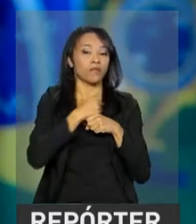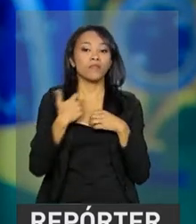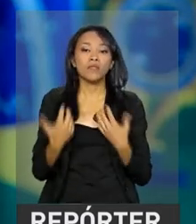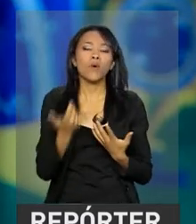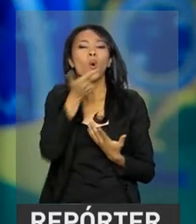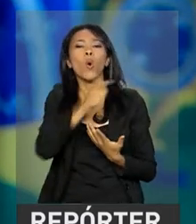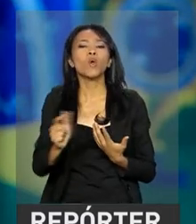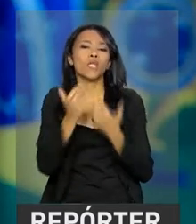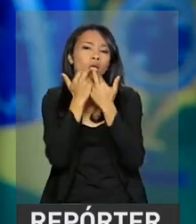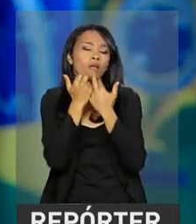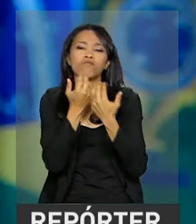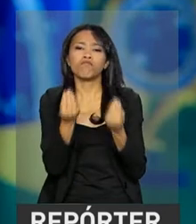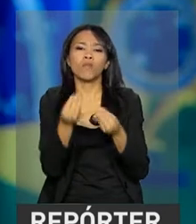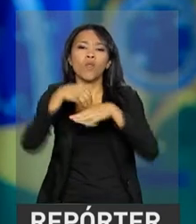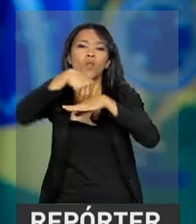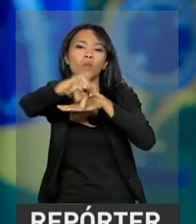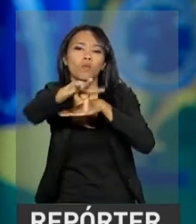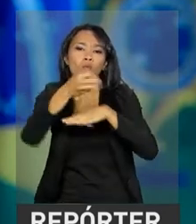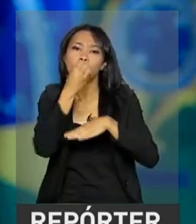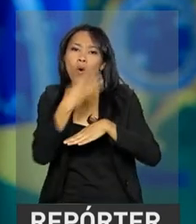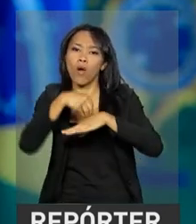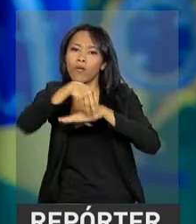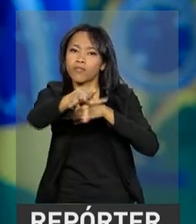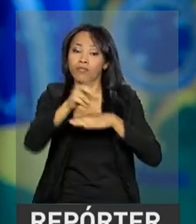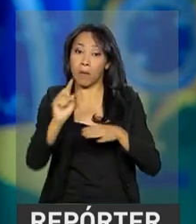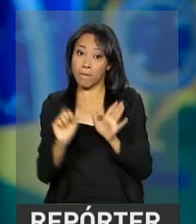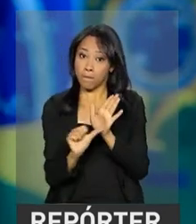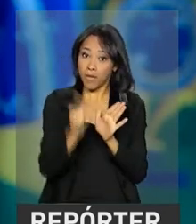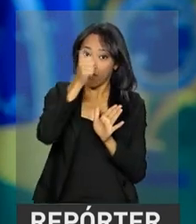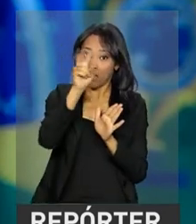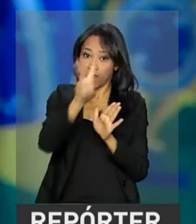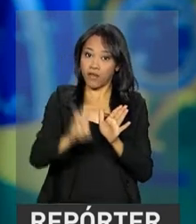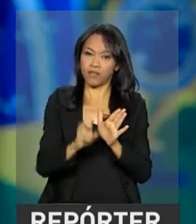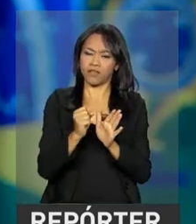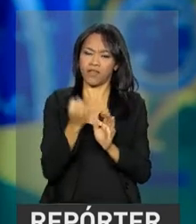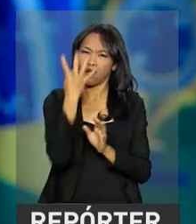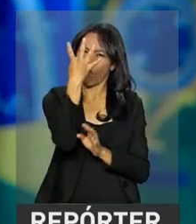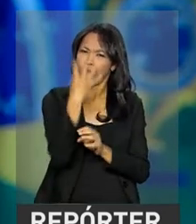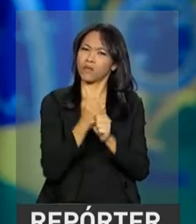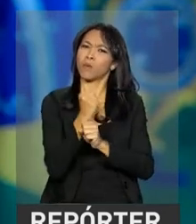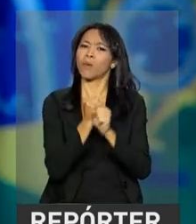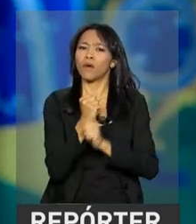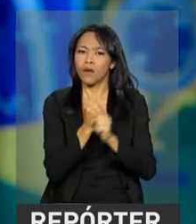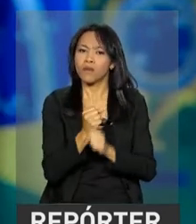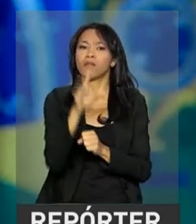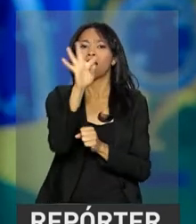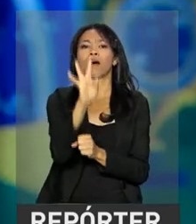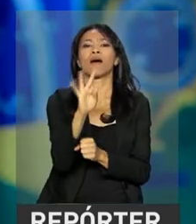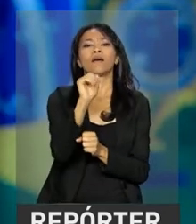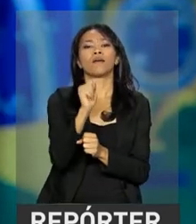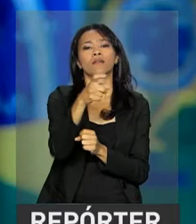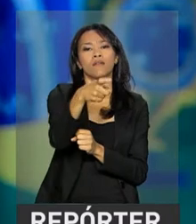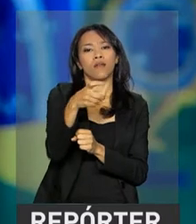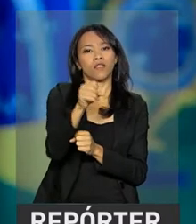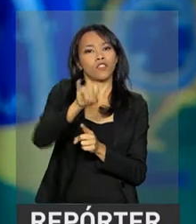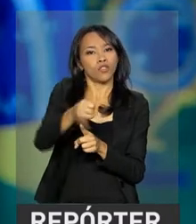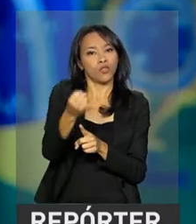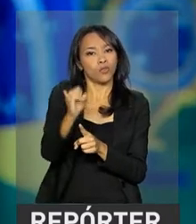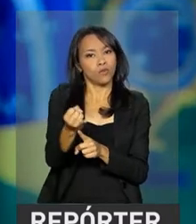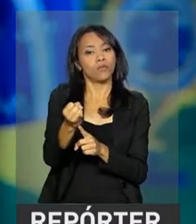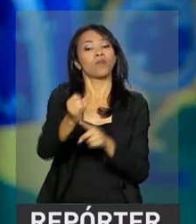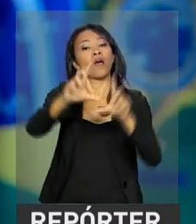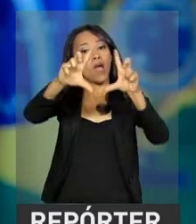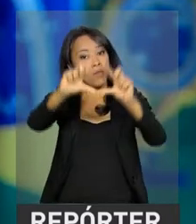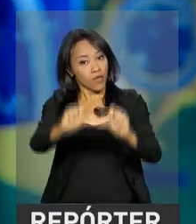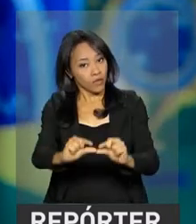Outra boa notícia é que, pela primeira vez em quatro anos, a taxa básica de juros está abaixo de